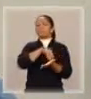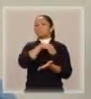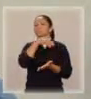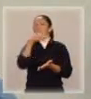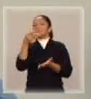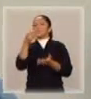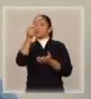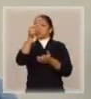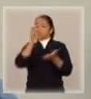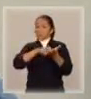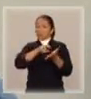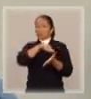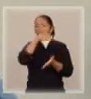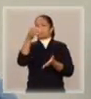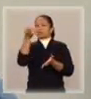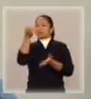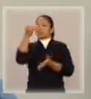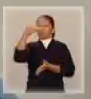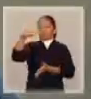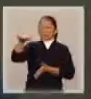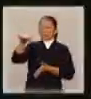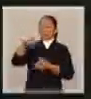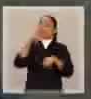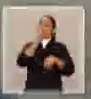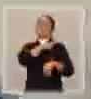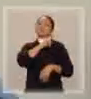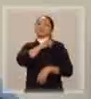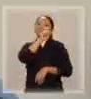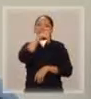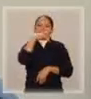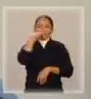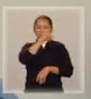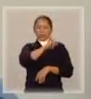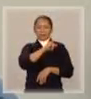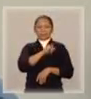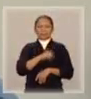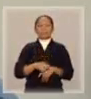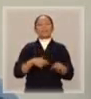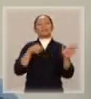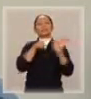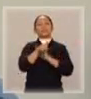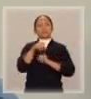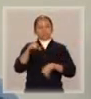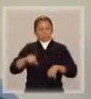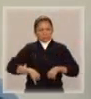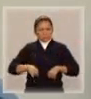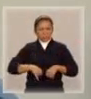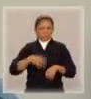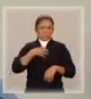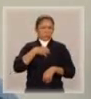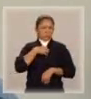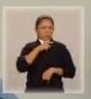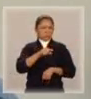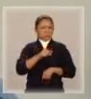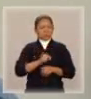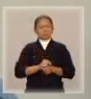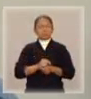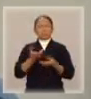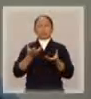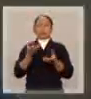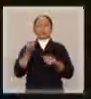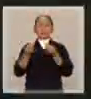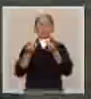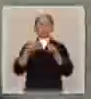18h30, acabou ficando por minha conta. Você percebe um sofrimento na sua filha desde essa época, dessa disputa, dessas